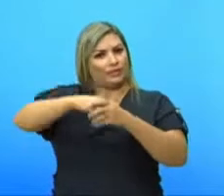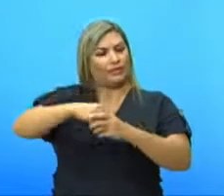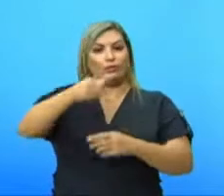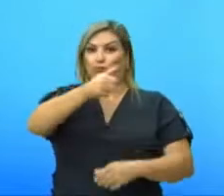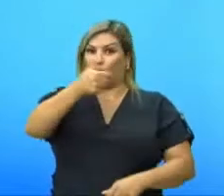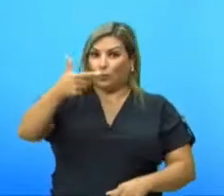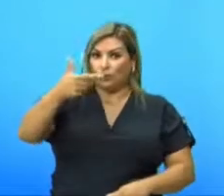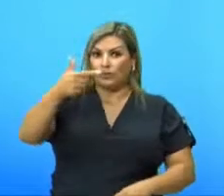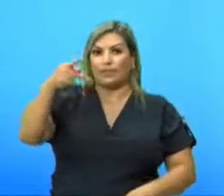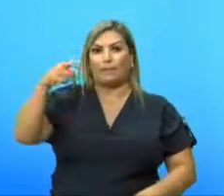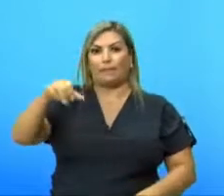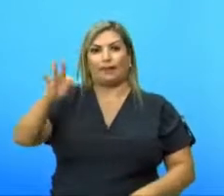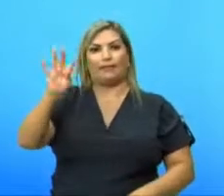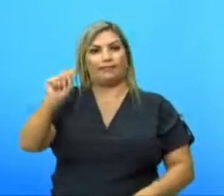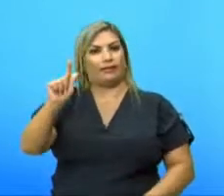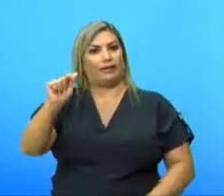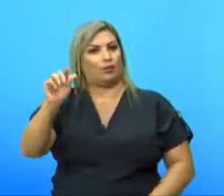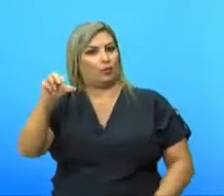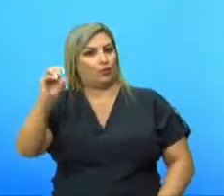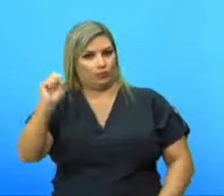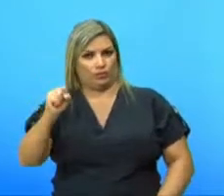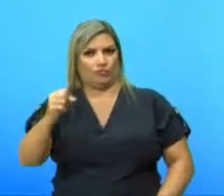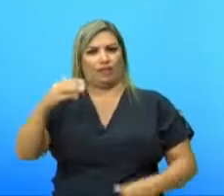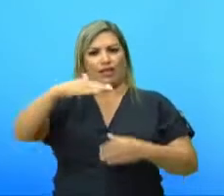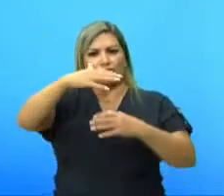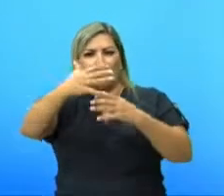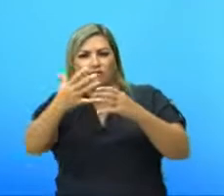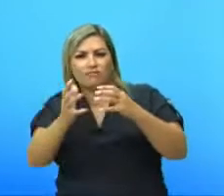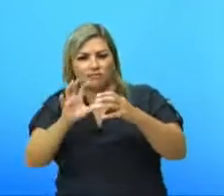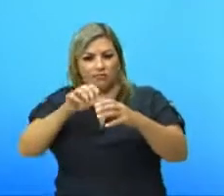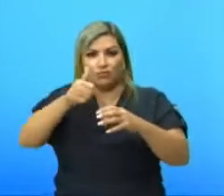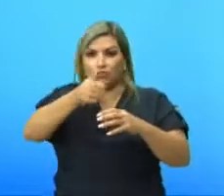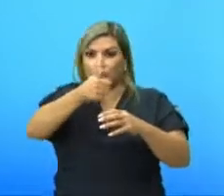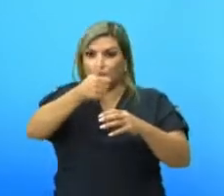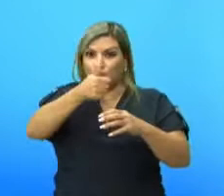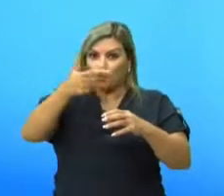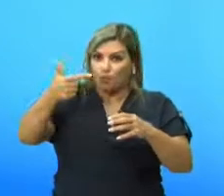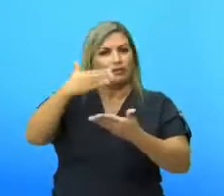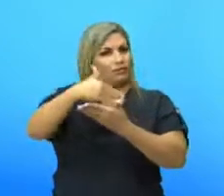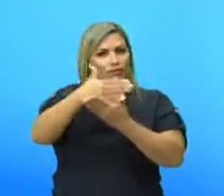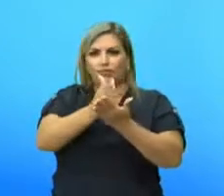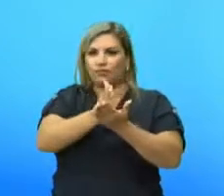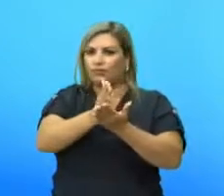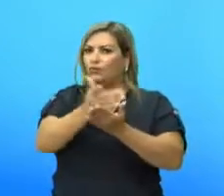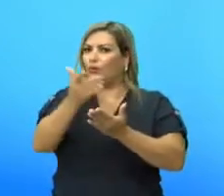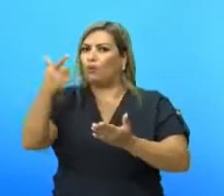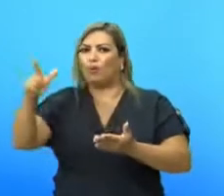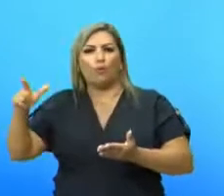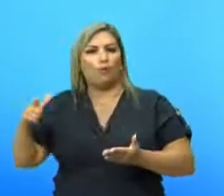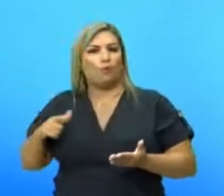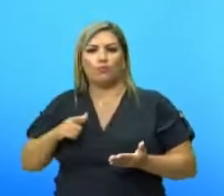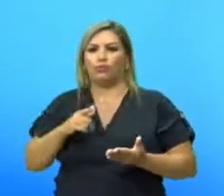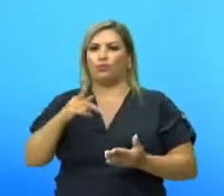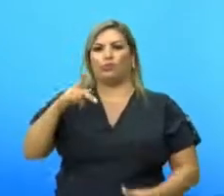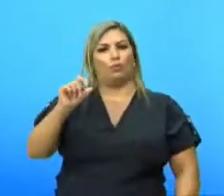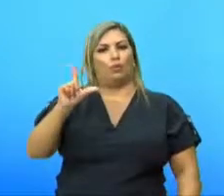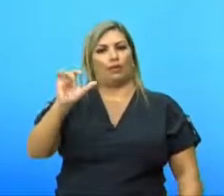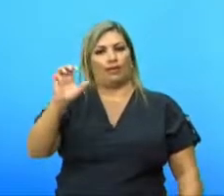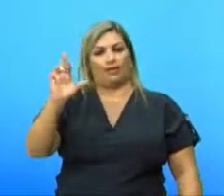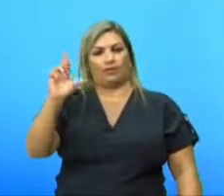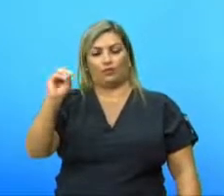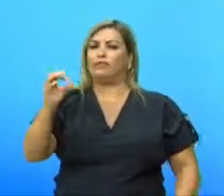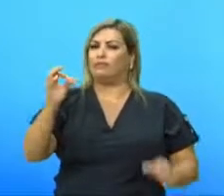pentágonos. As faces são pentágonos. E não se divide em outros poliedros